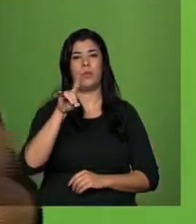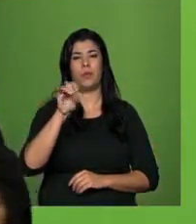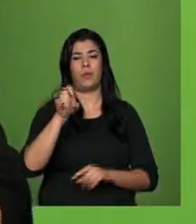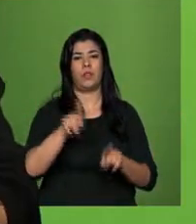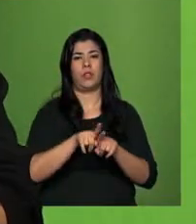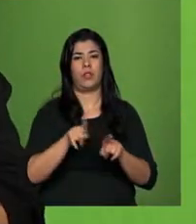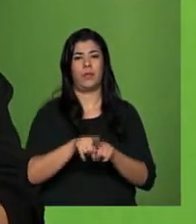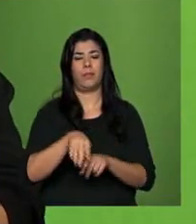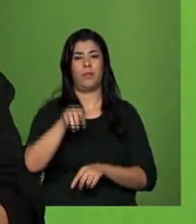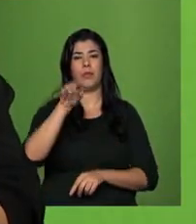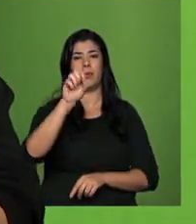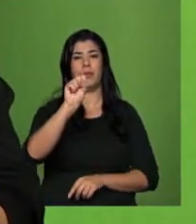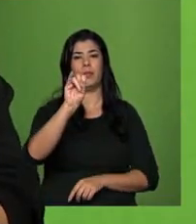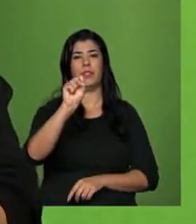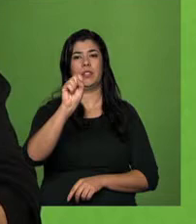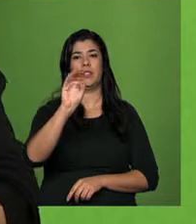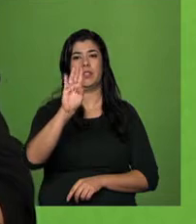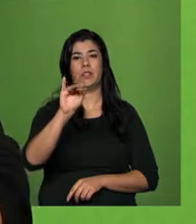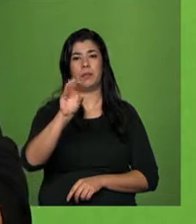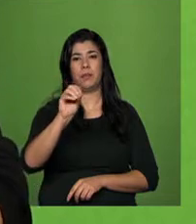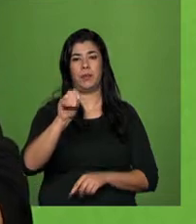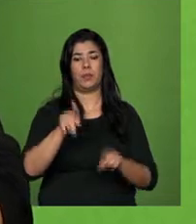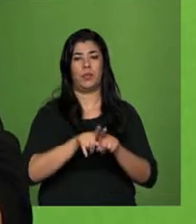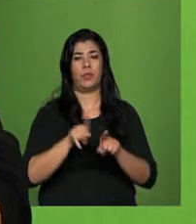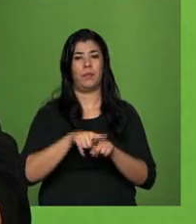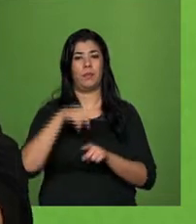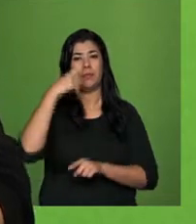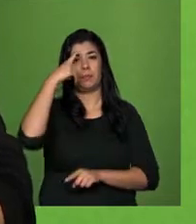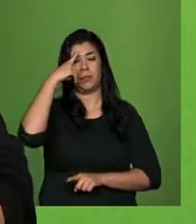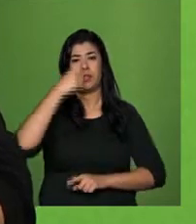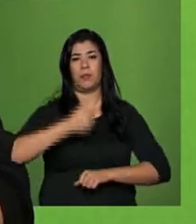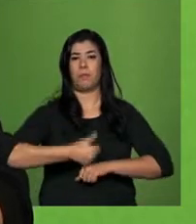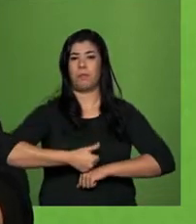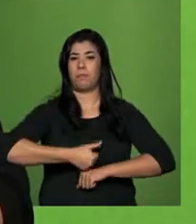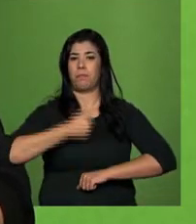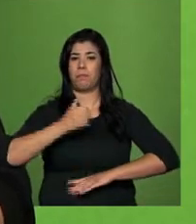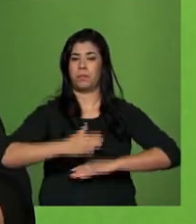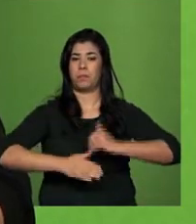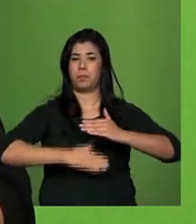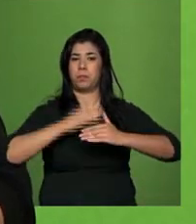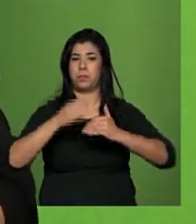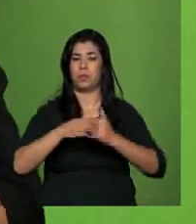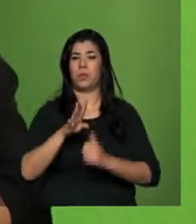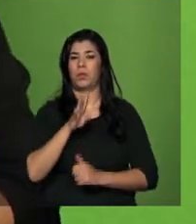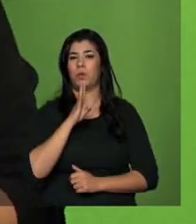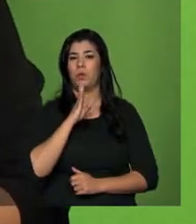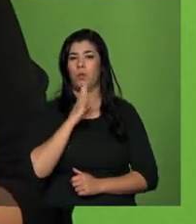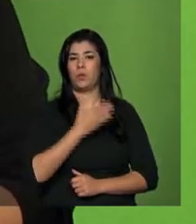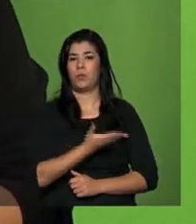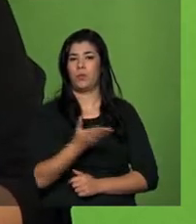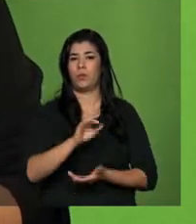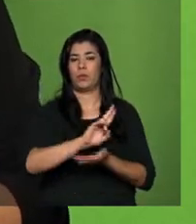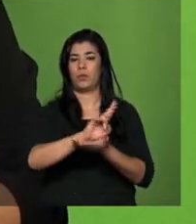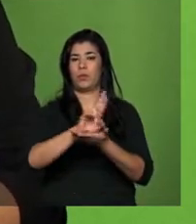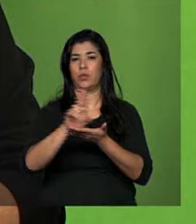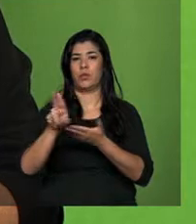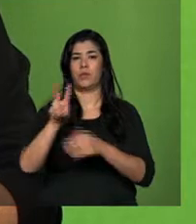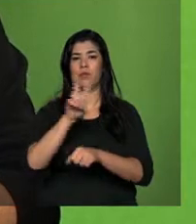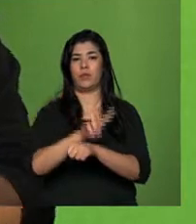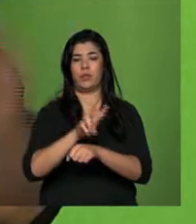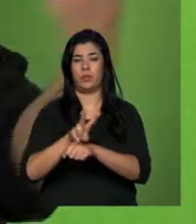sistema da Ciência e Tecnologia. Então, a ideia é fomentar, propiciar também o conhecimento nas áreas protegidas.